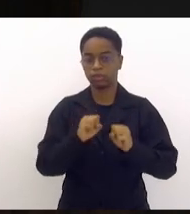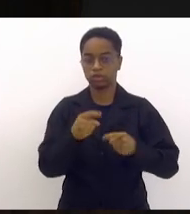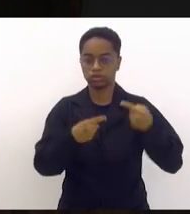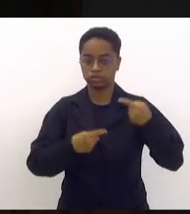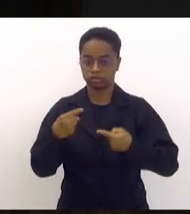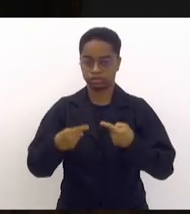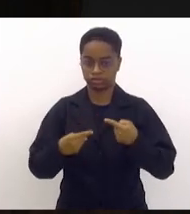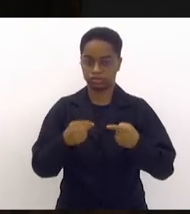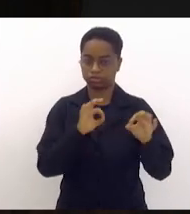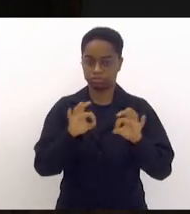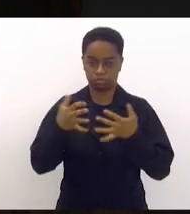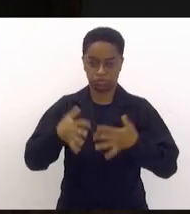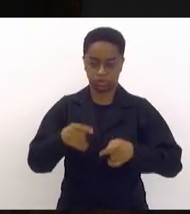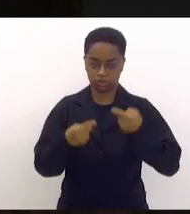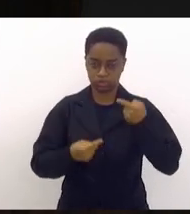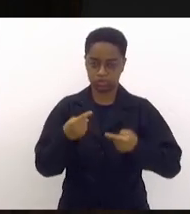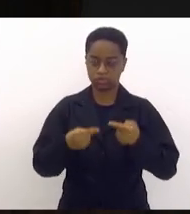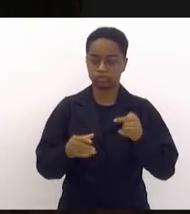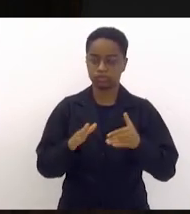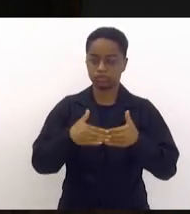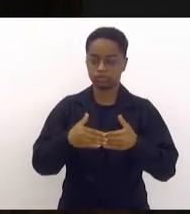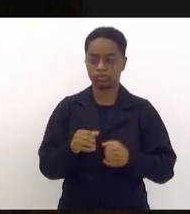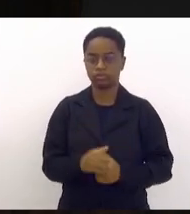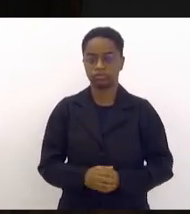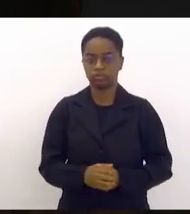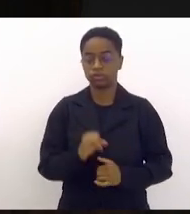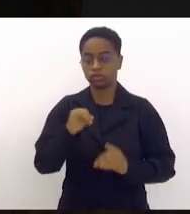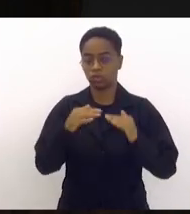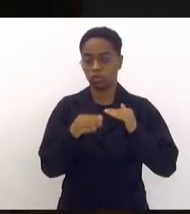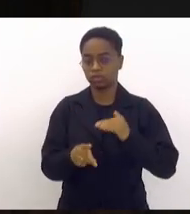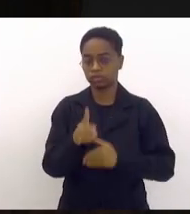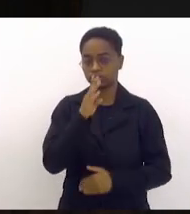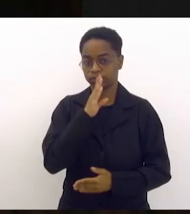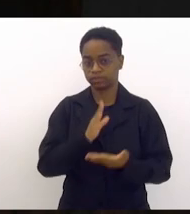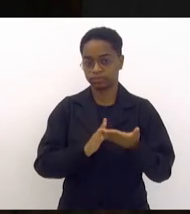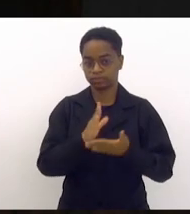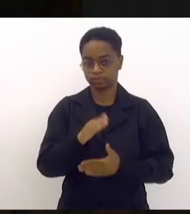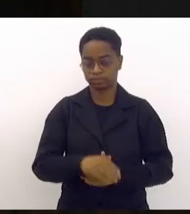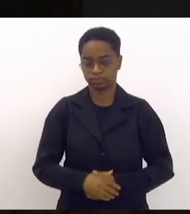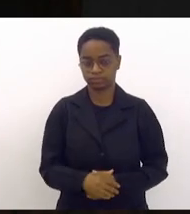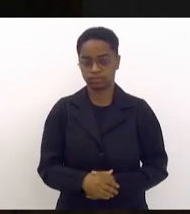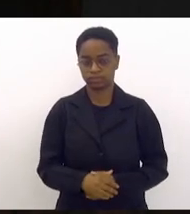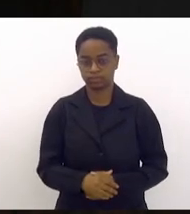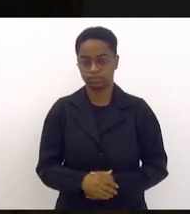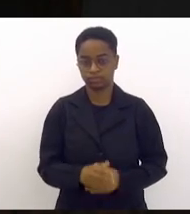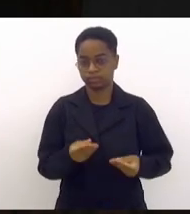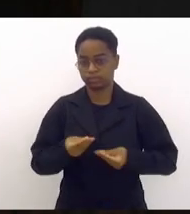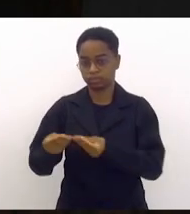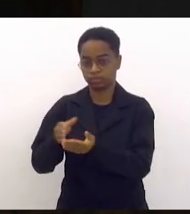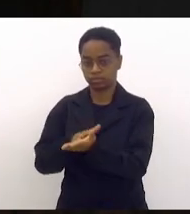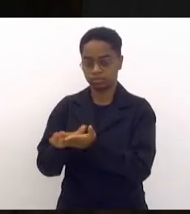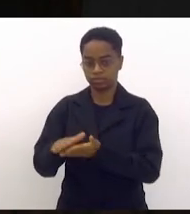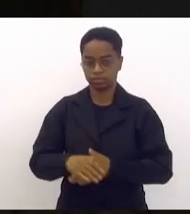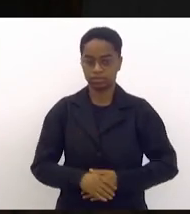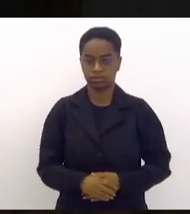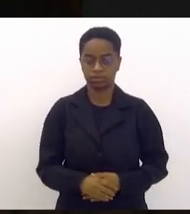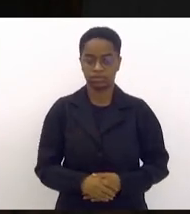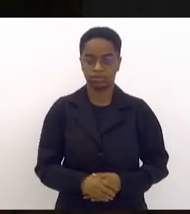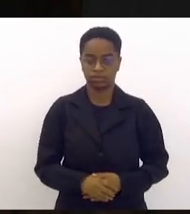discussão, não havendo quem queira discutir, encerrada a discussão, senhores que aprovam, permaneçam como estão, aprovado, vai a promulgação.